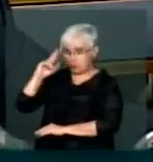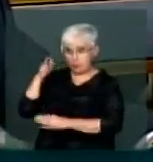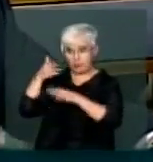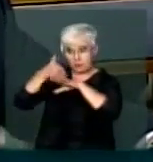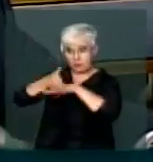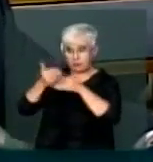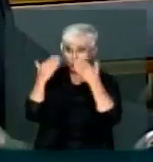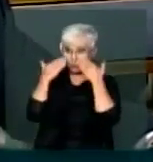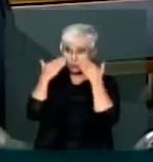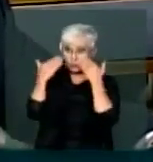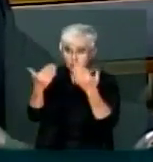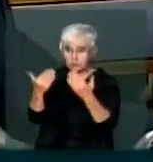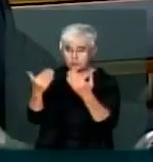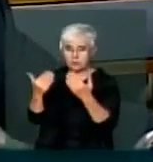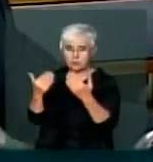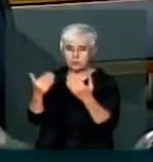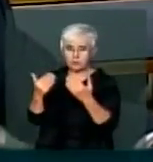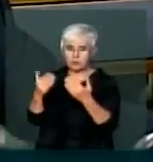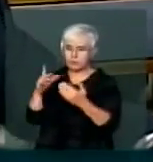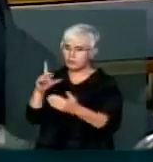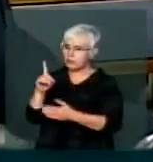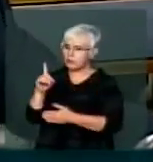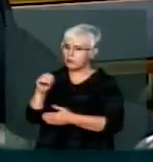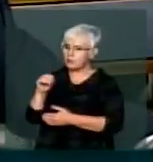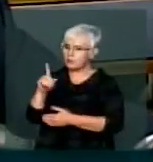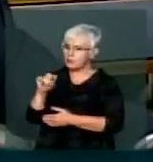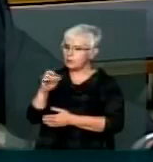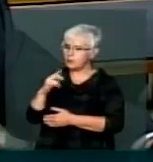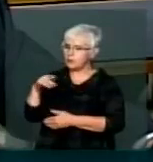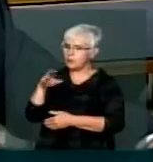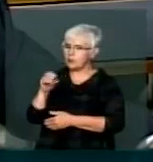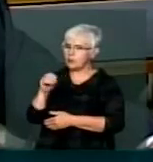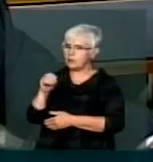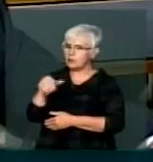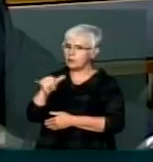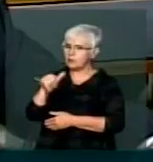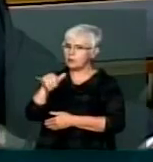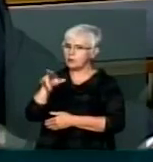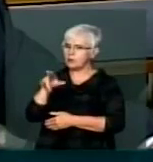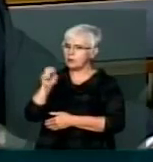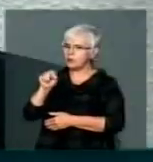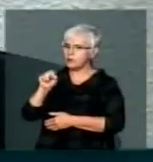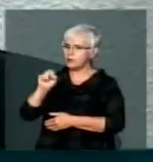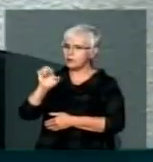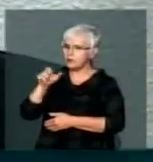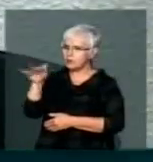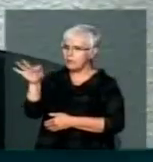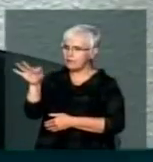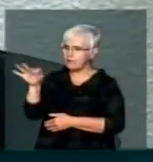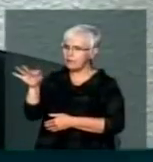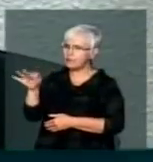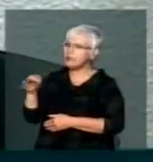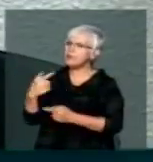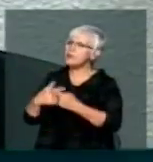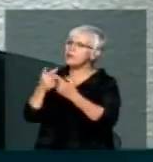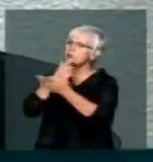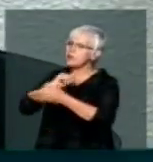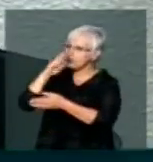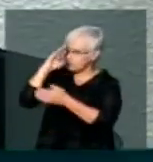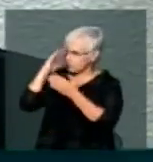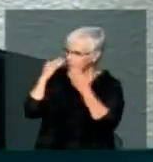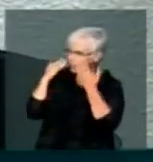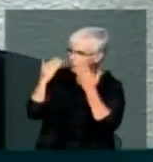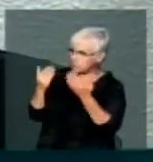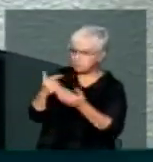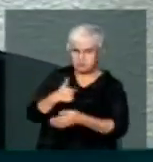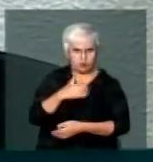testemunha Do doleiro Youssef Qual a razão para ter sido arrolado como testemunha de defesa dele? Eu não faço a menor ideia Eu estive